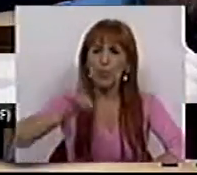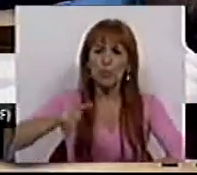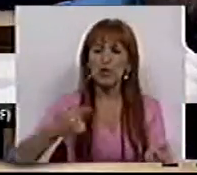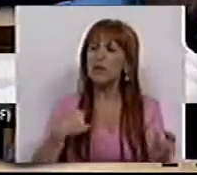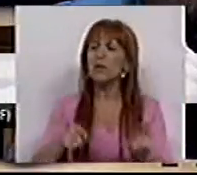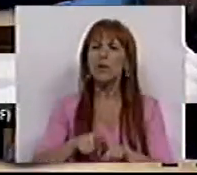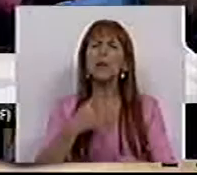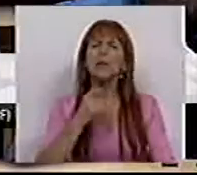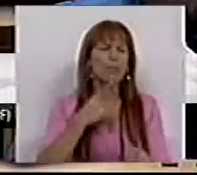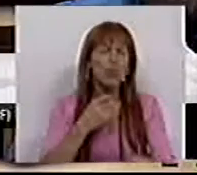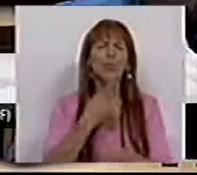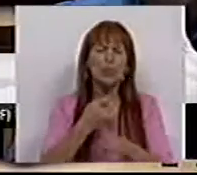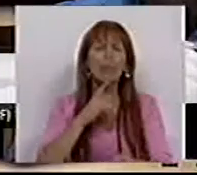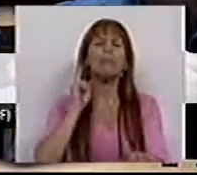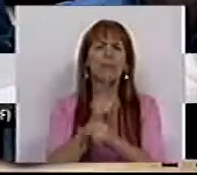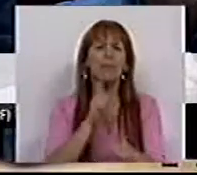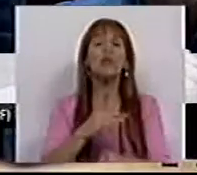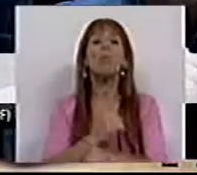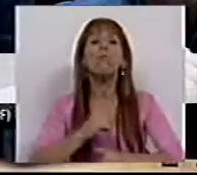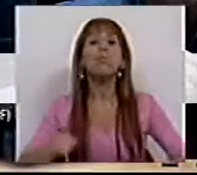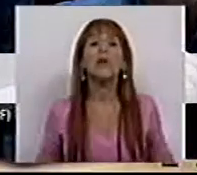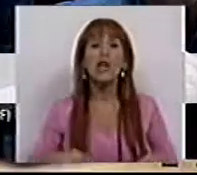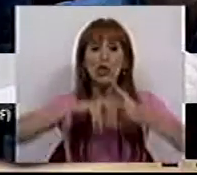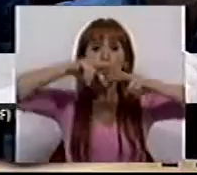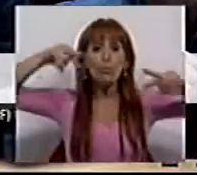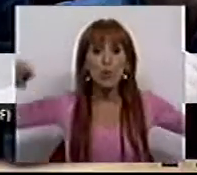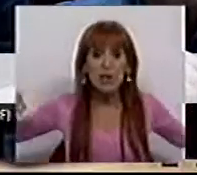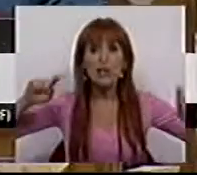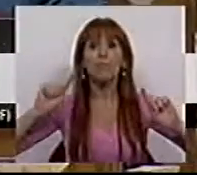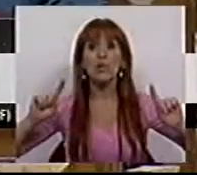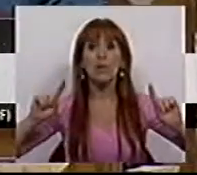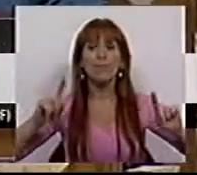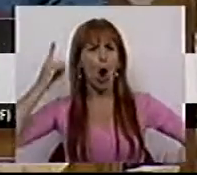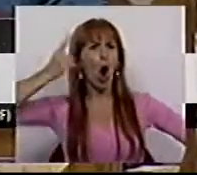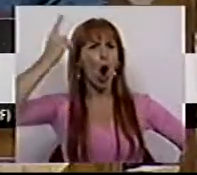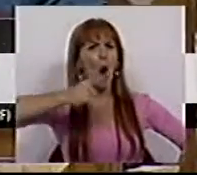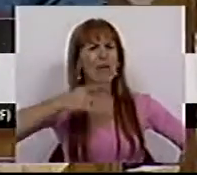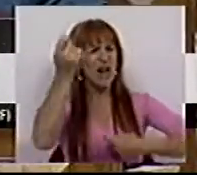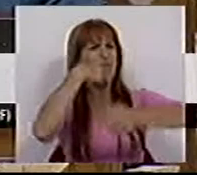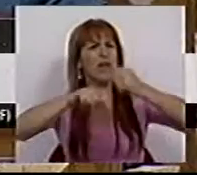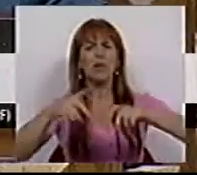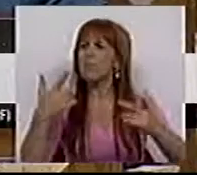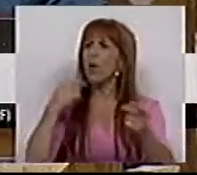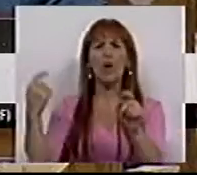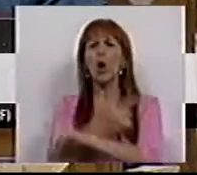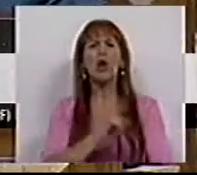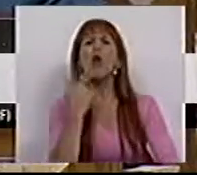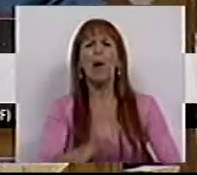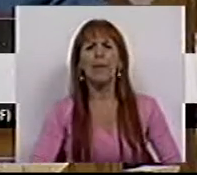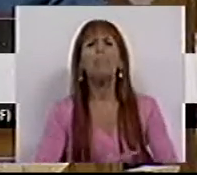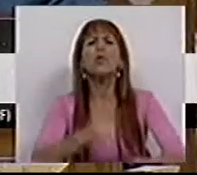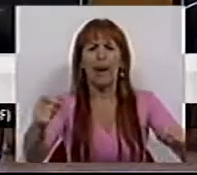vai ser sempre perguntado. É porque é que os municípios são obrigados a vender, mas não podem comprar?